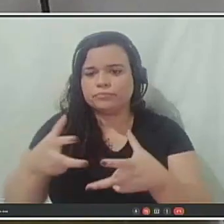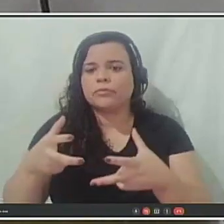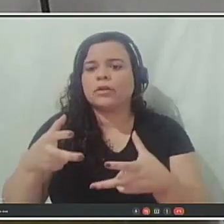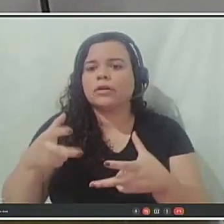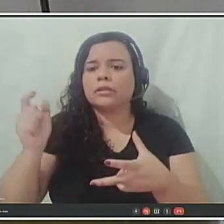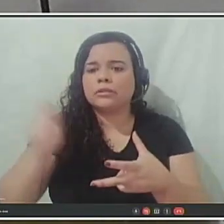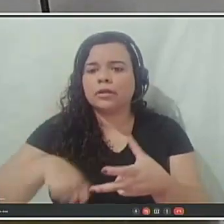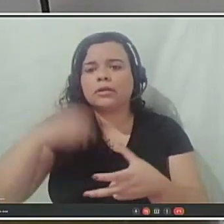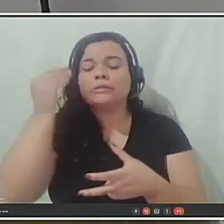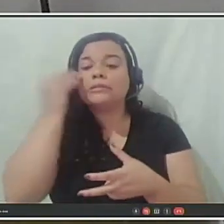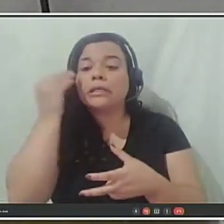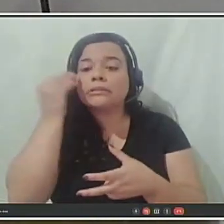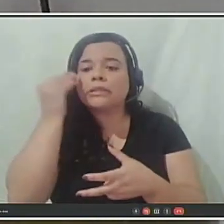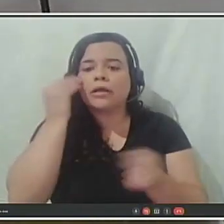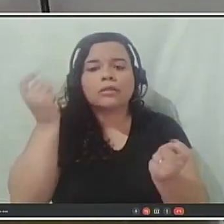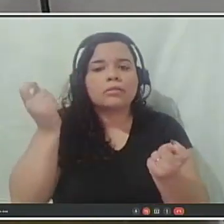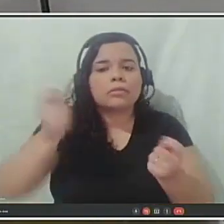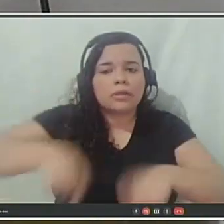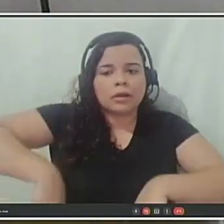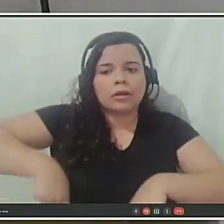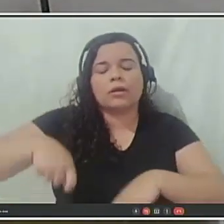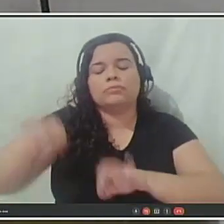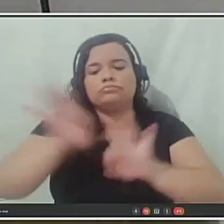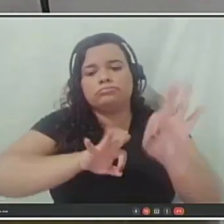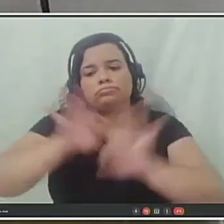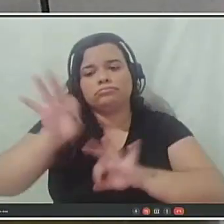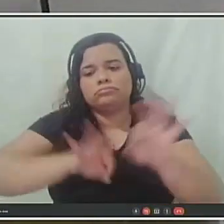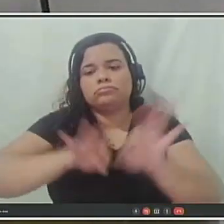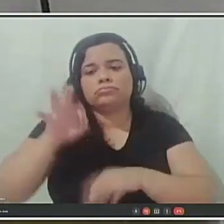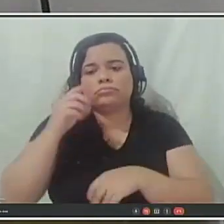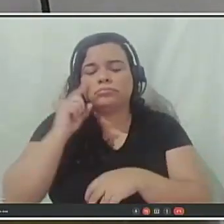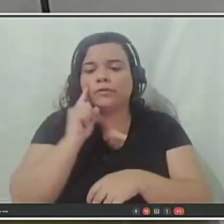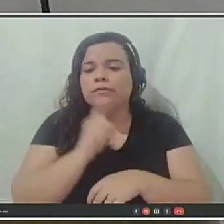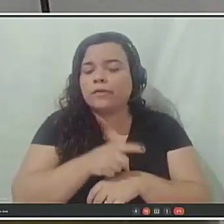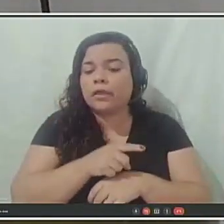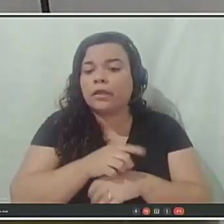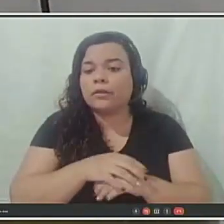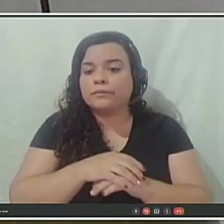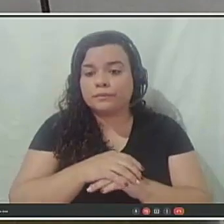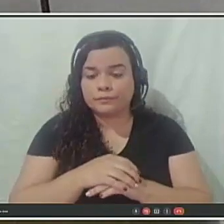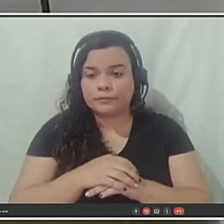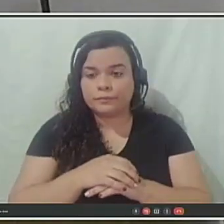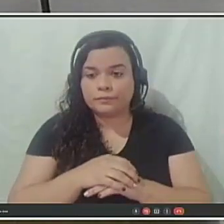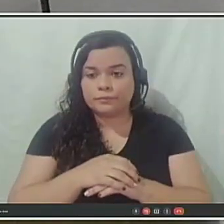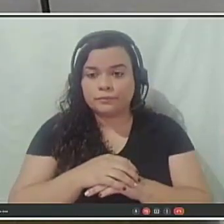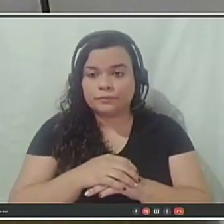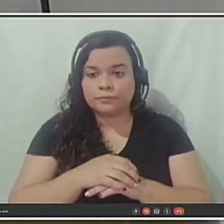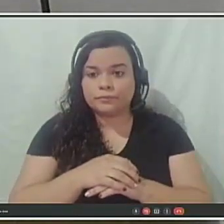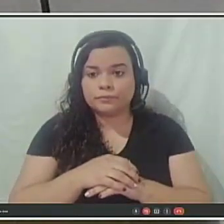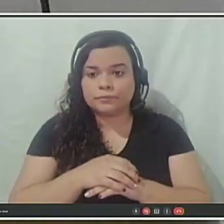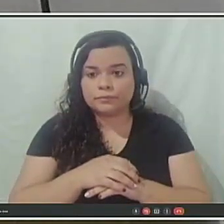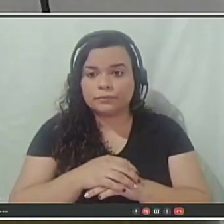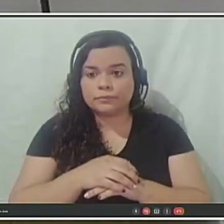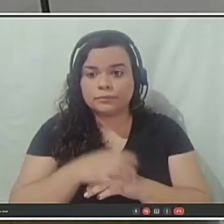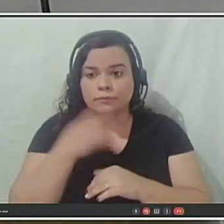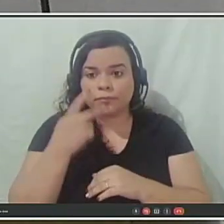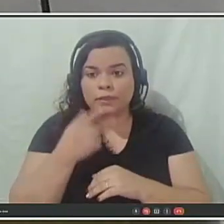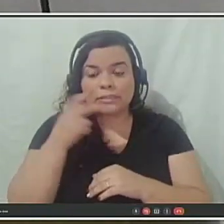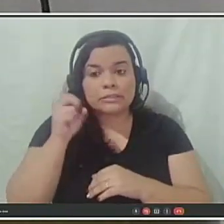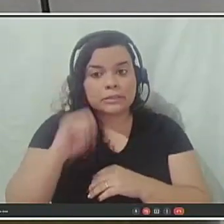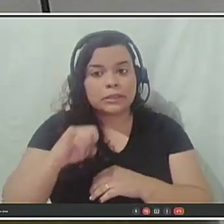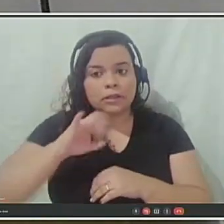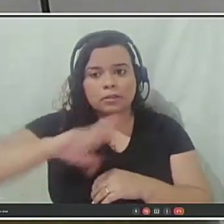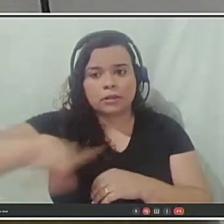excelências, terão condições de alterar esses dispositivos, dizendo, de já, que nós somos, se não for dessa forma,